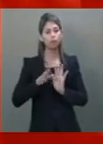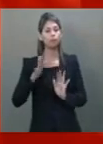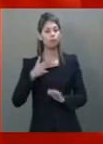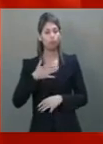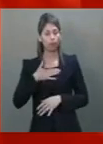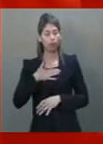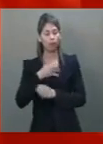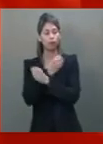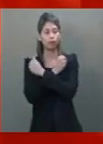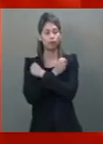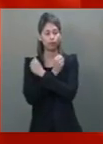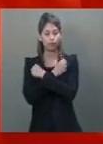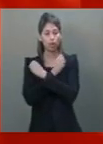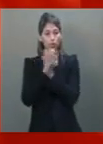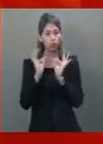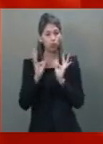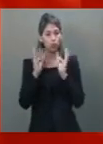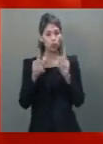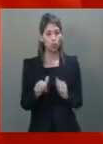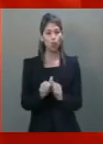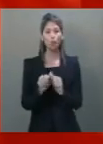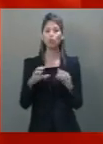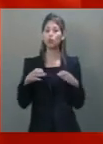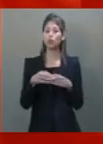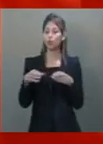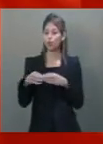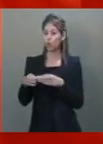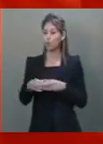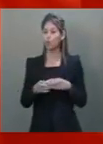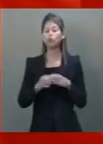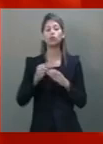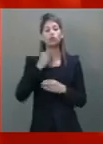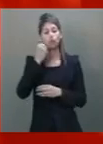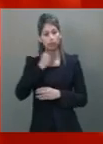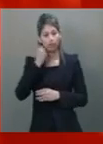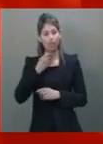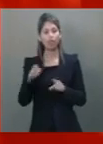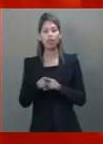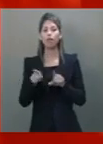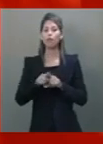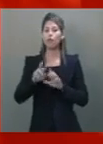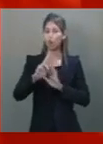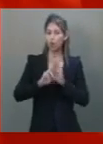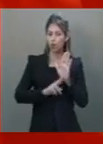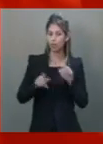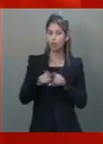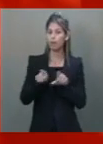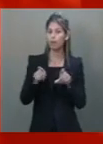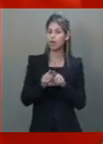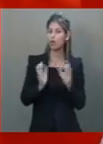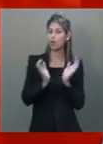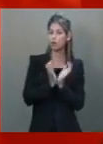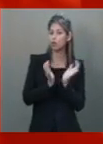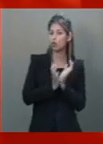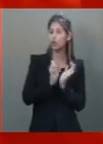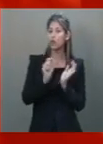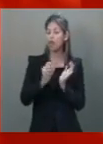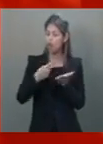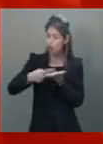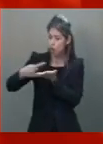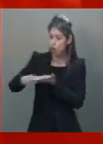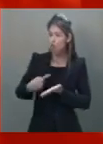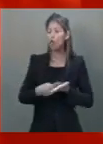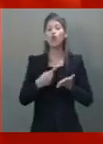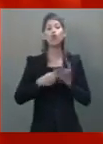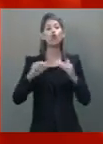abraços a toda a equipe do Senado, que colaborou, inclusive, no relatório. Ao senador Cajuru, que concordou com algumas